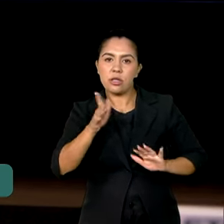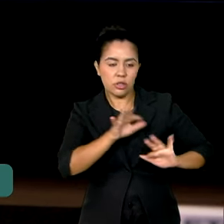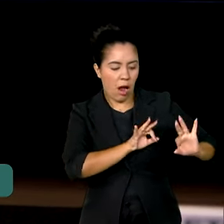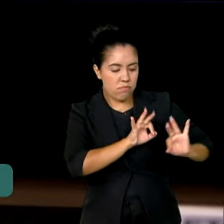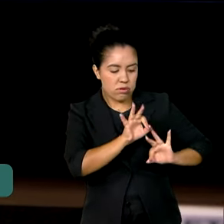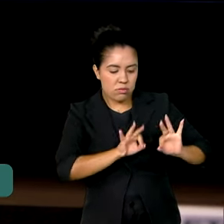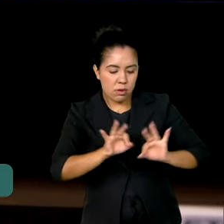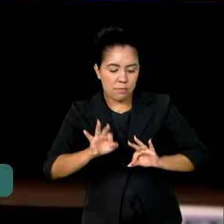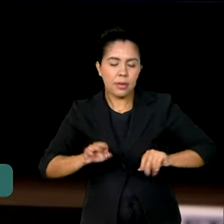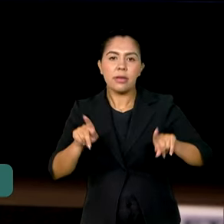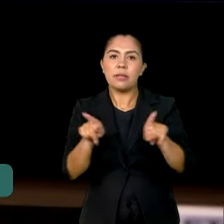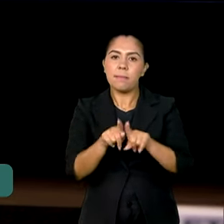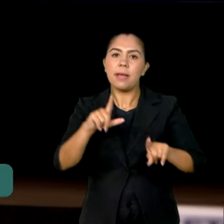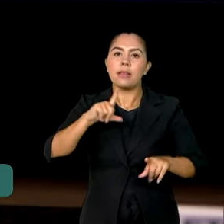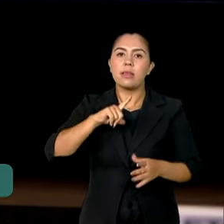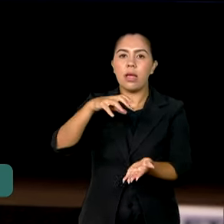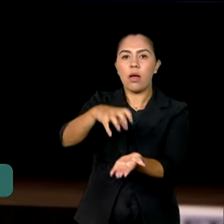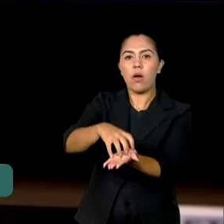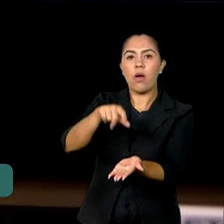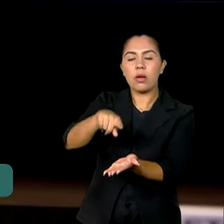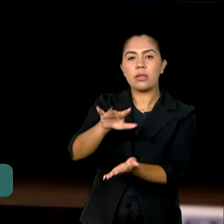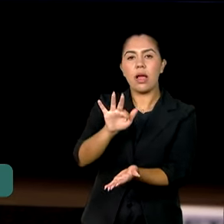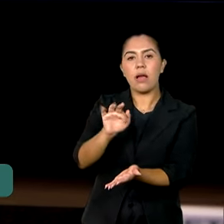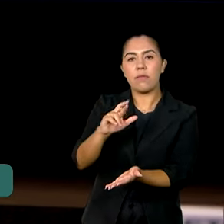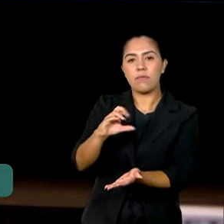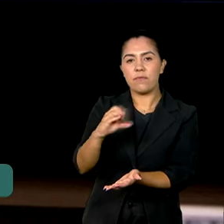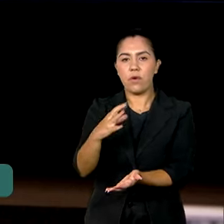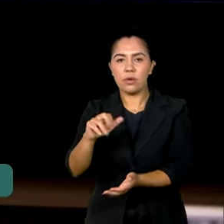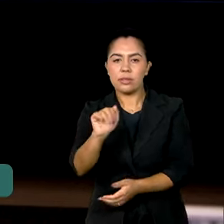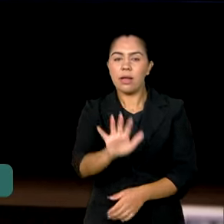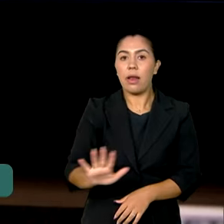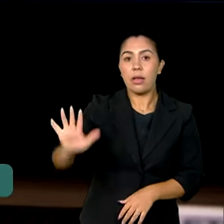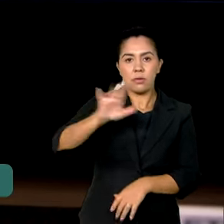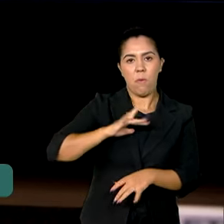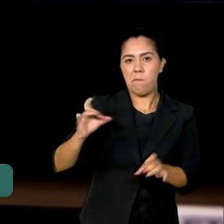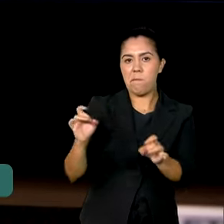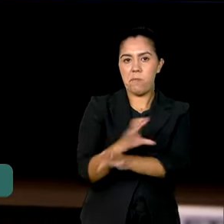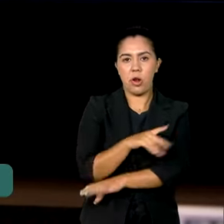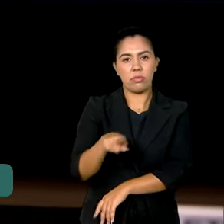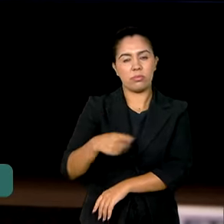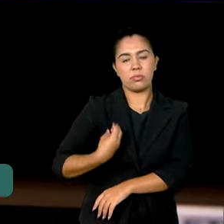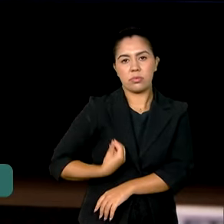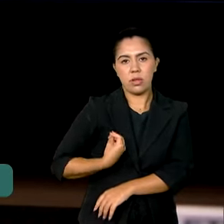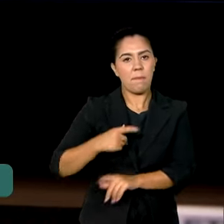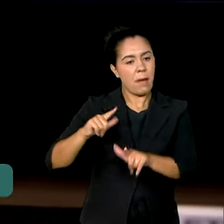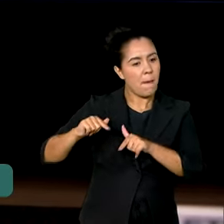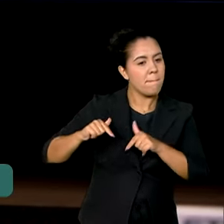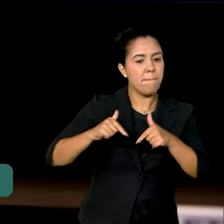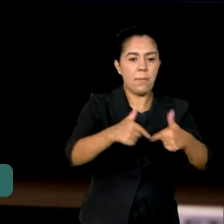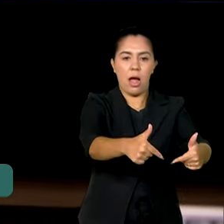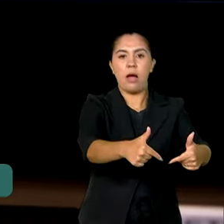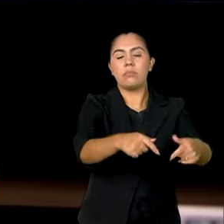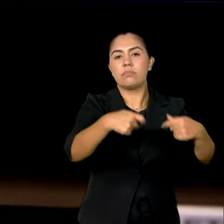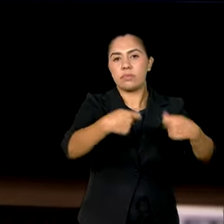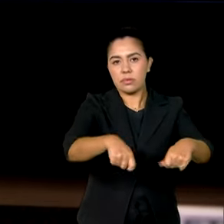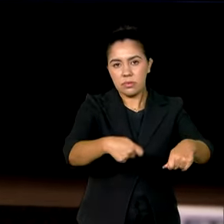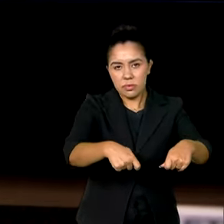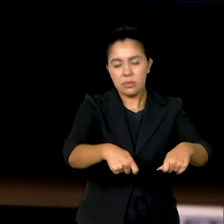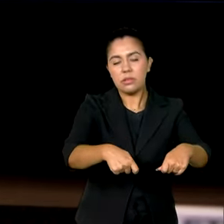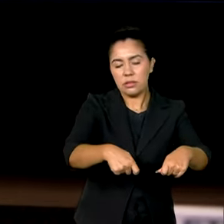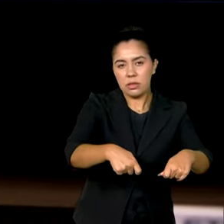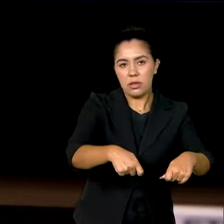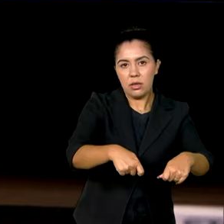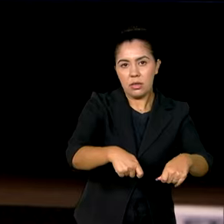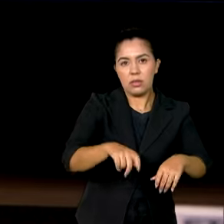disso, temos a Força Nacional de Prontidão para intervir localmente, ser necessário, a pedido